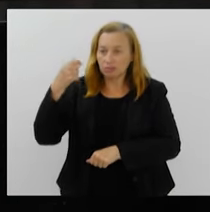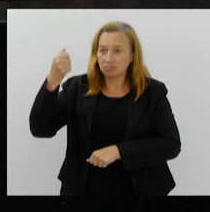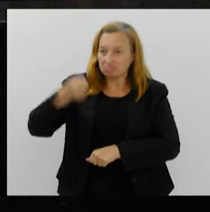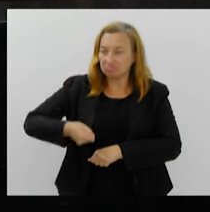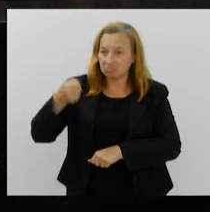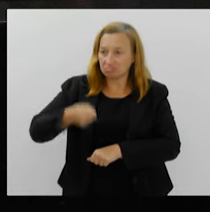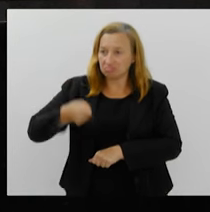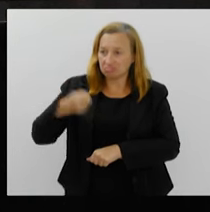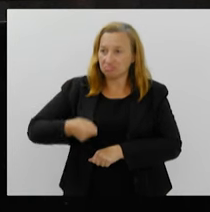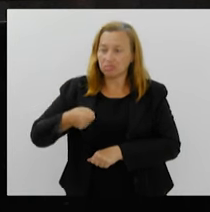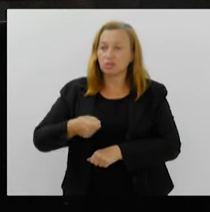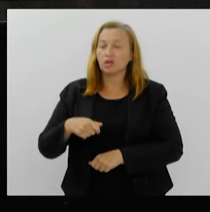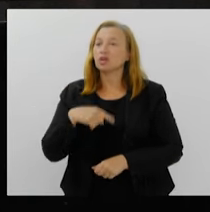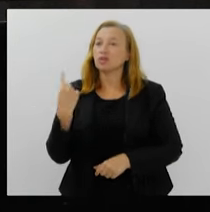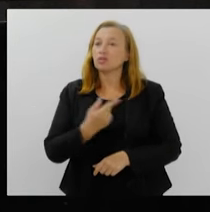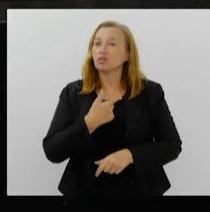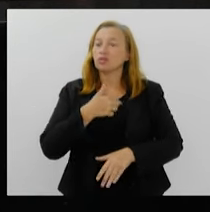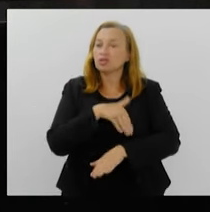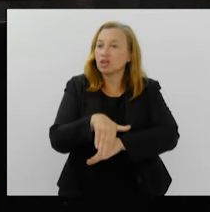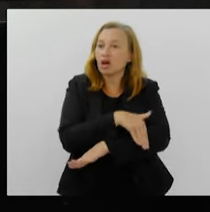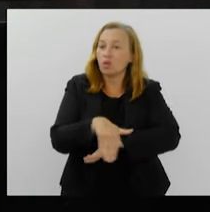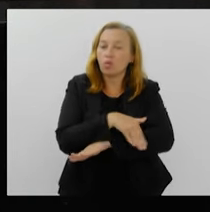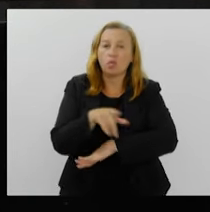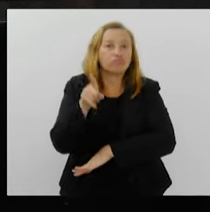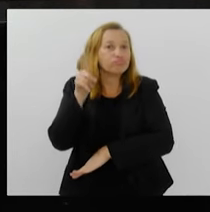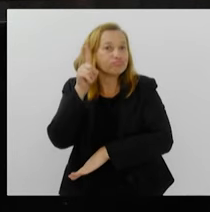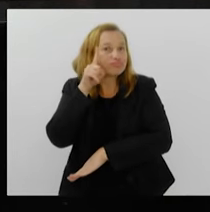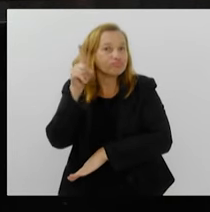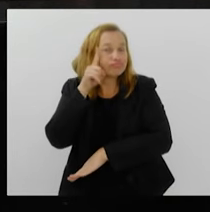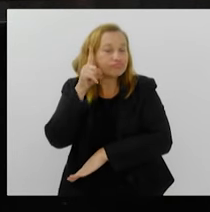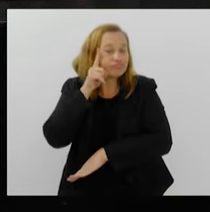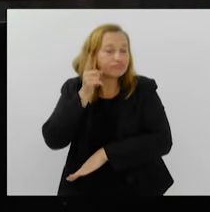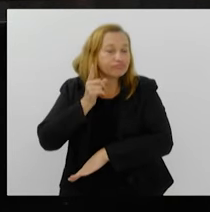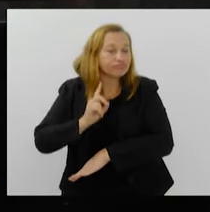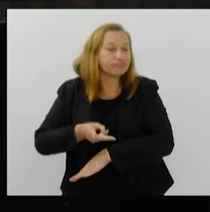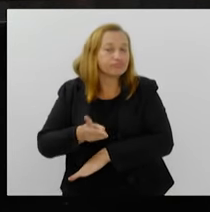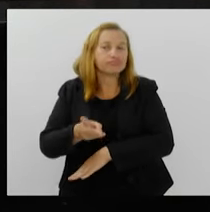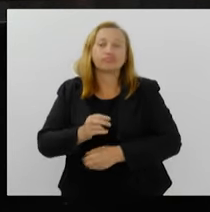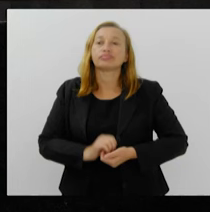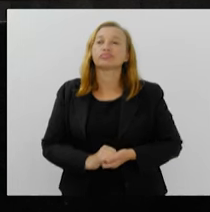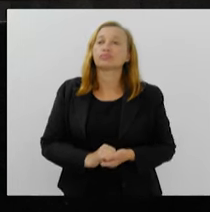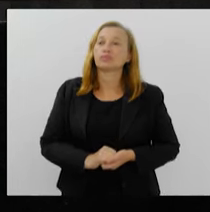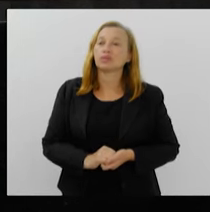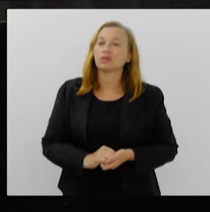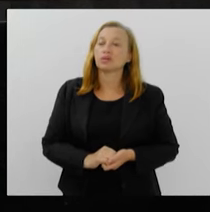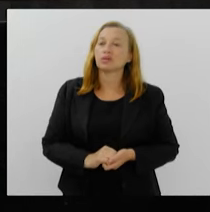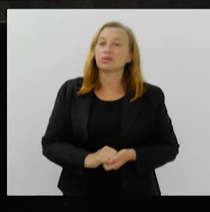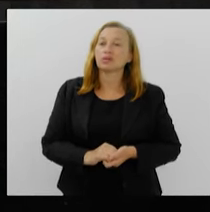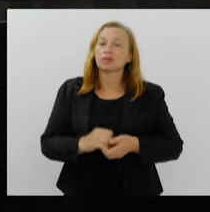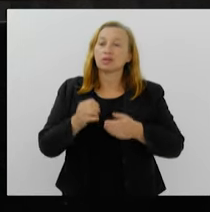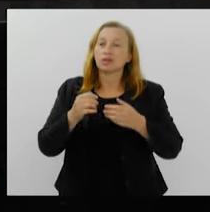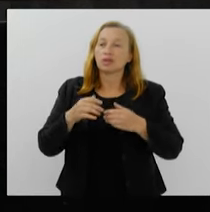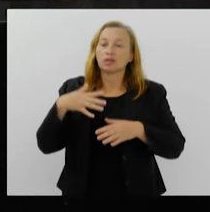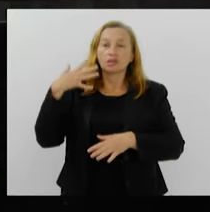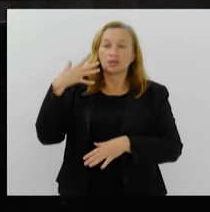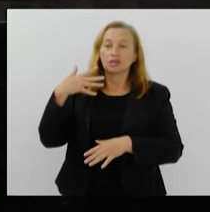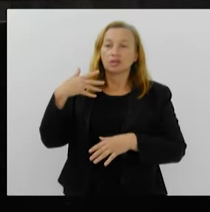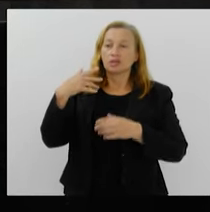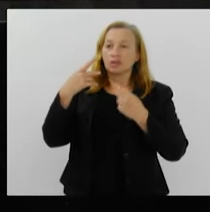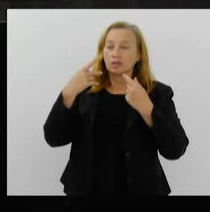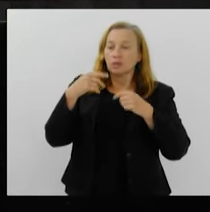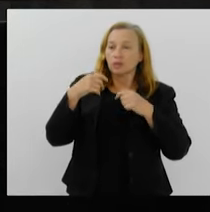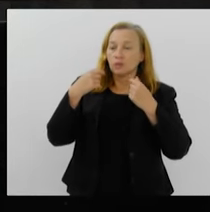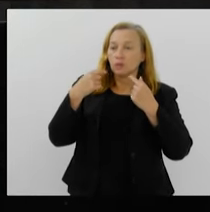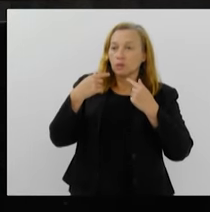e estávamos na rua constantemente e protestando. E esses protestos,